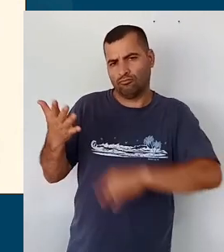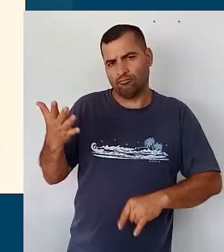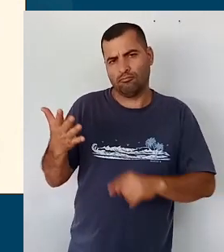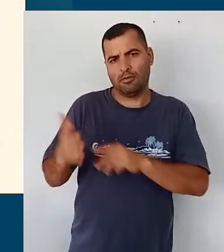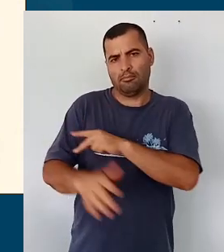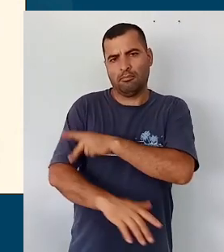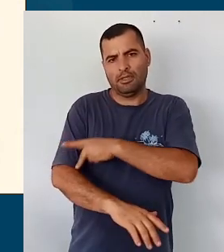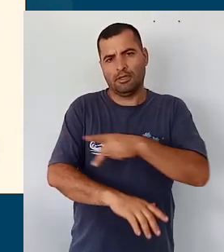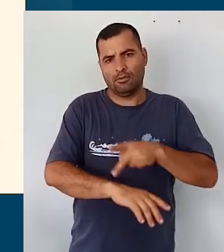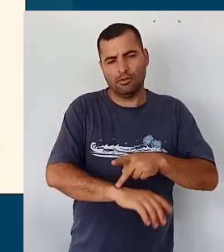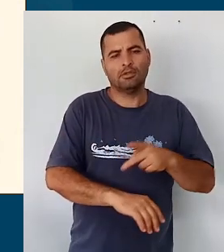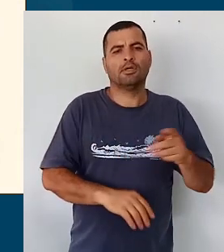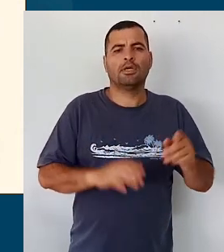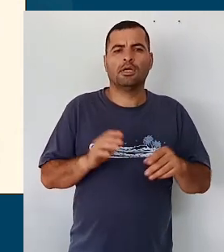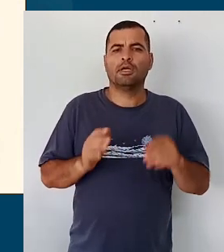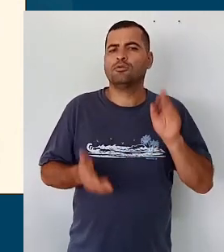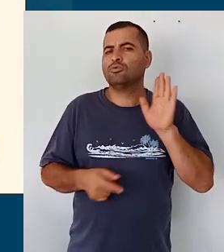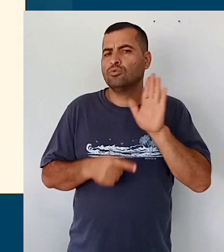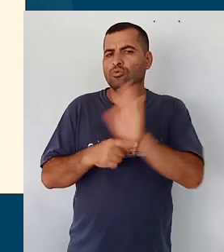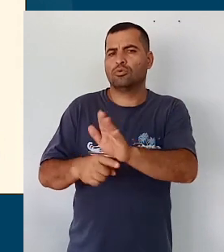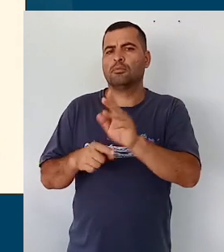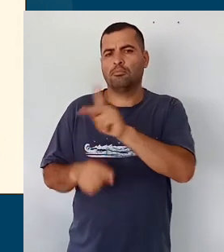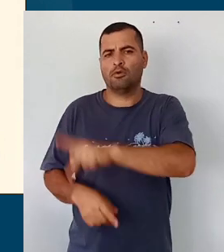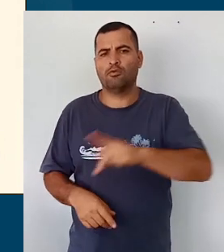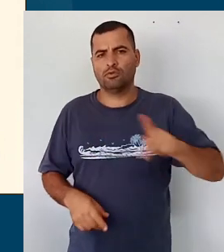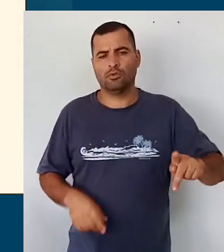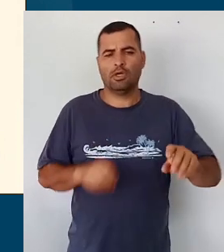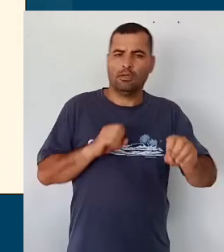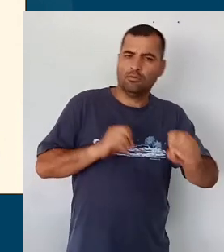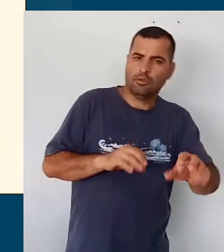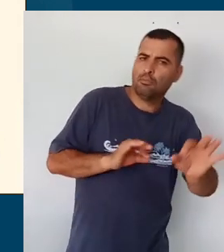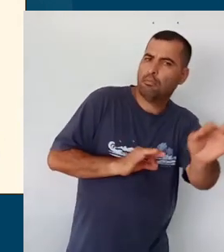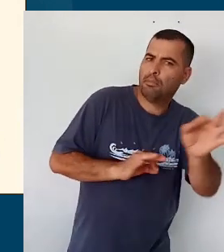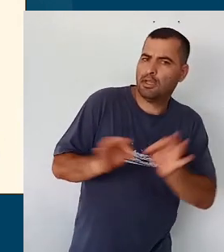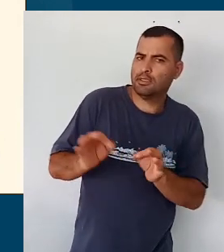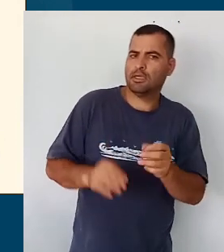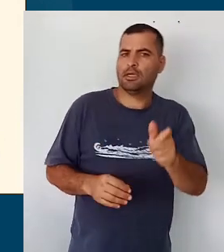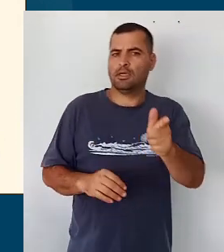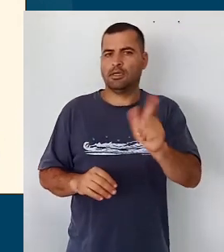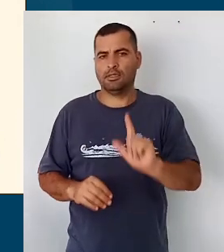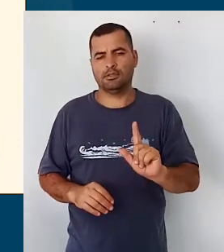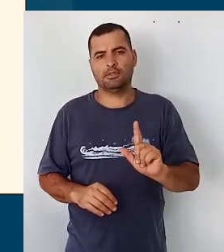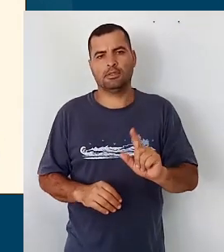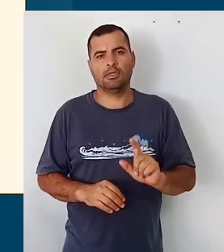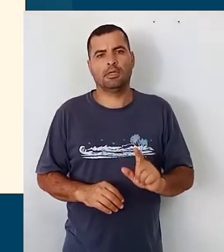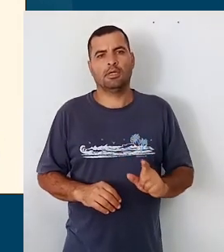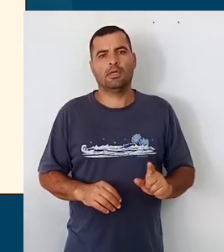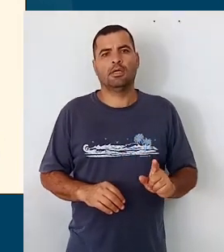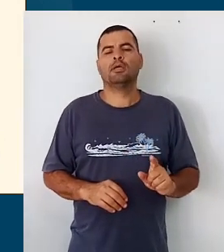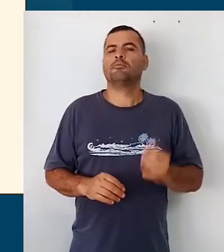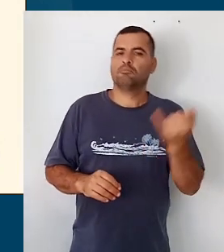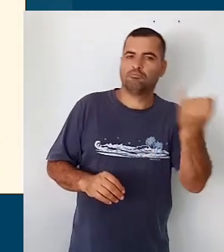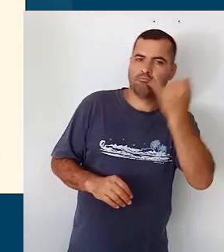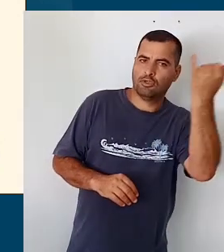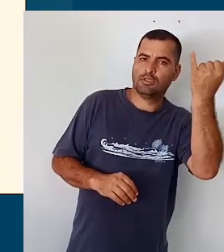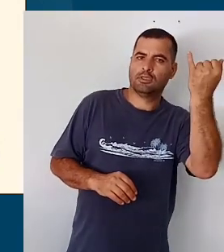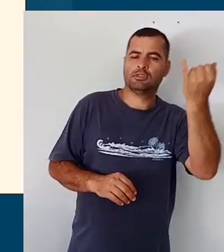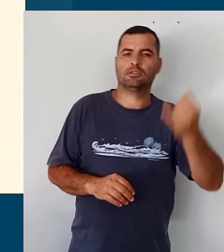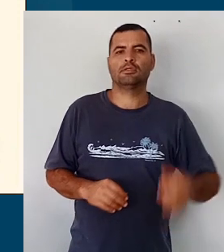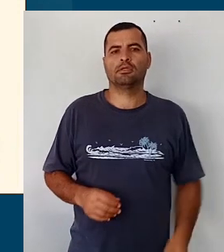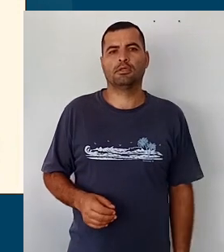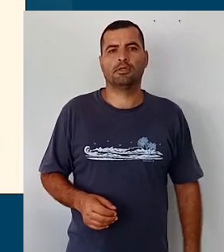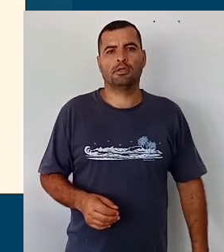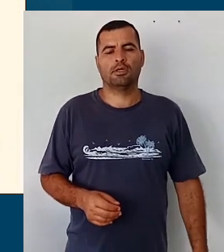ajudar o professor e educadora a fazer o seu planejamento, é uma estratégia, estratégia documental, ela se